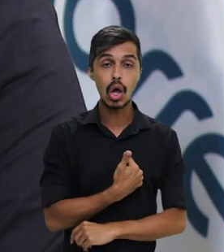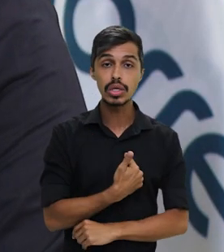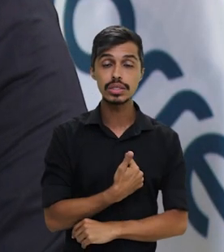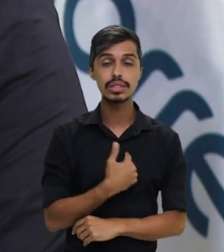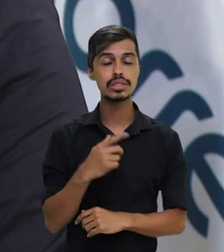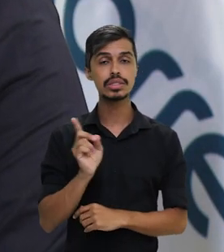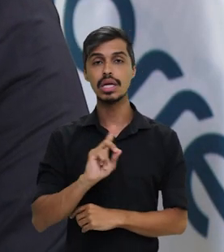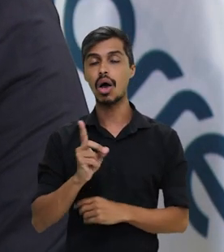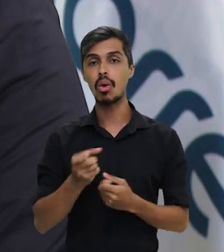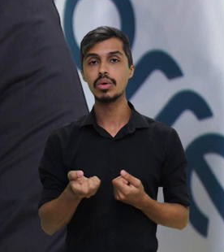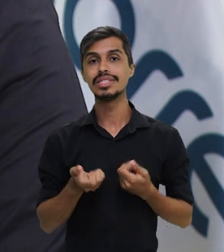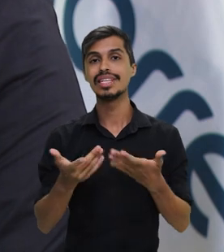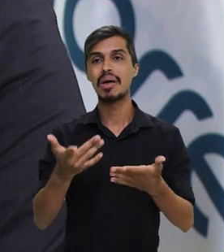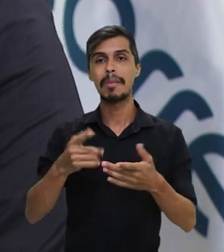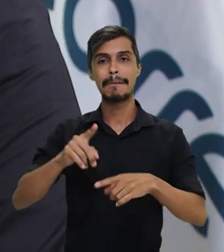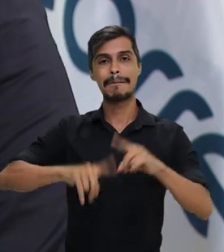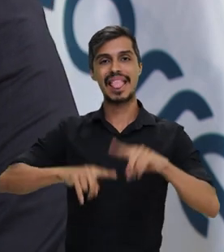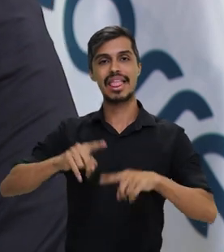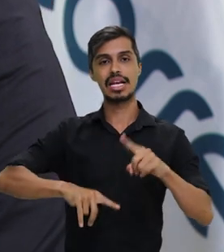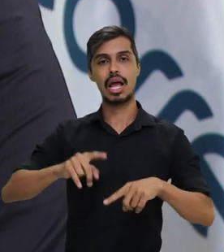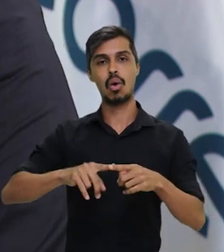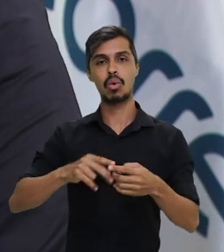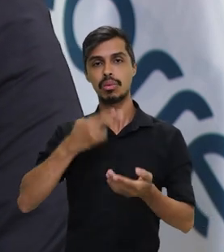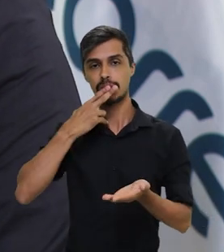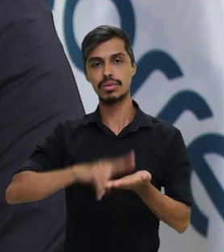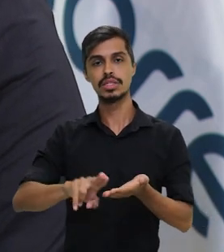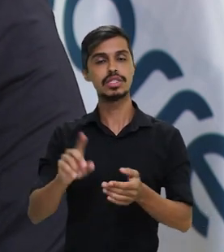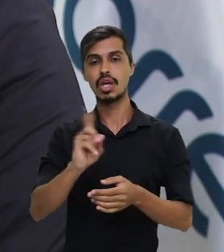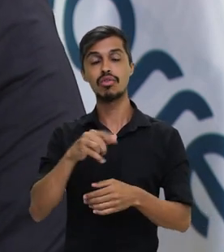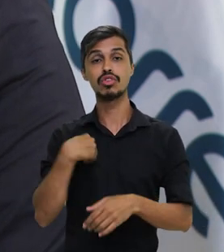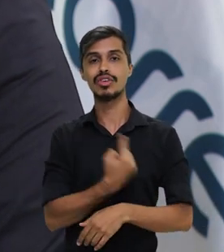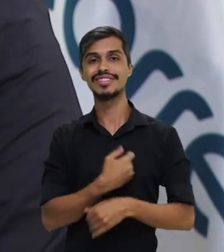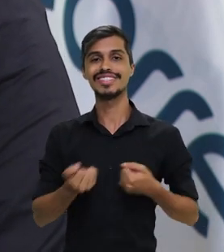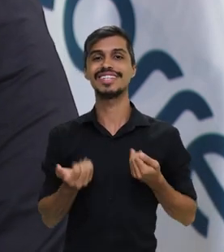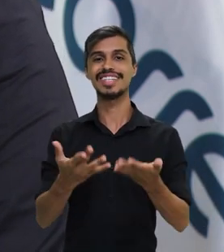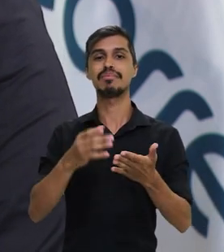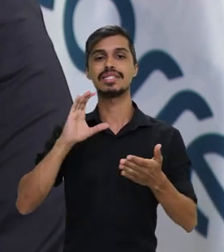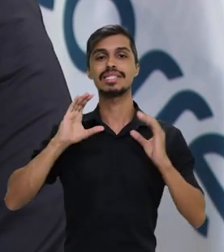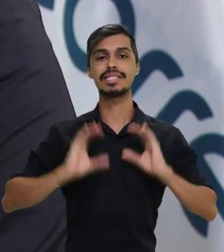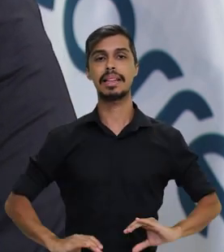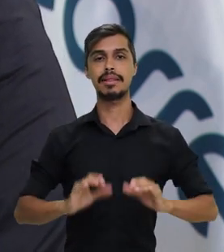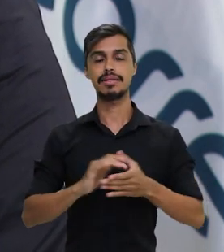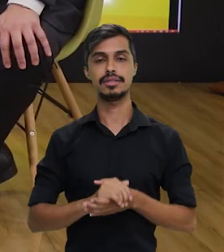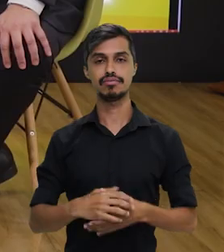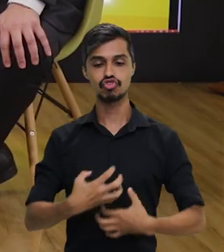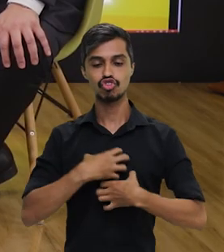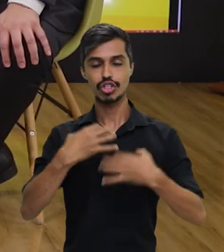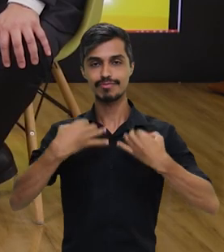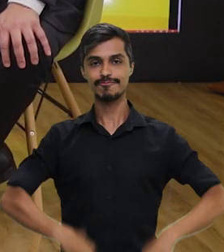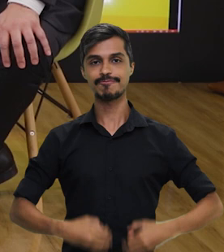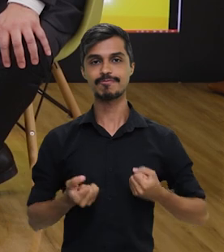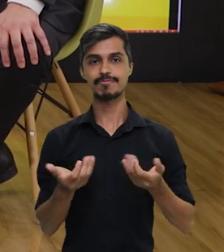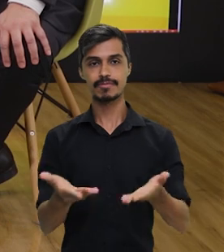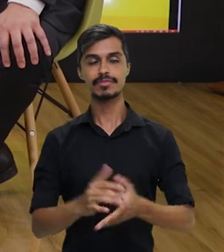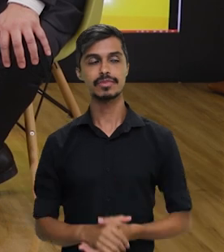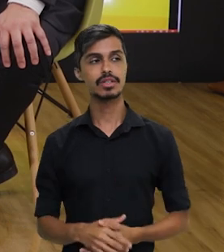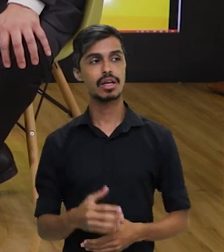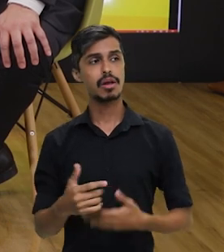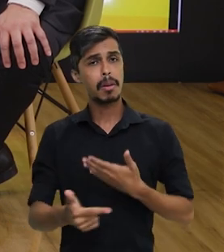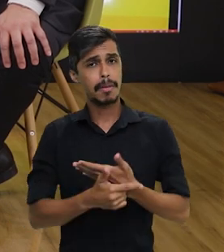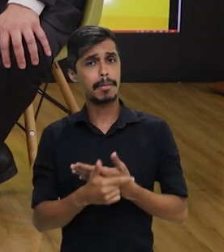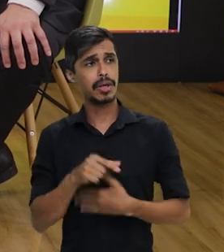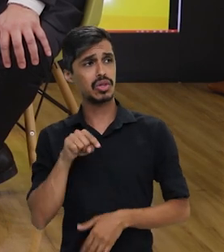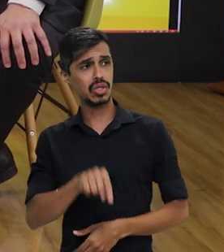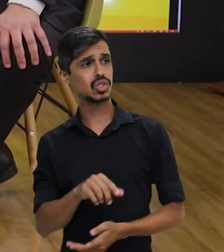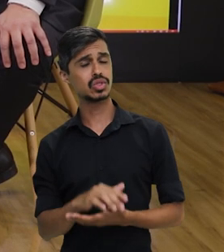entregamos mercadoria. Nós entregamos cidadania para povo brasileiro. Então, acho que é um pouco esse o